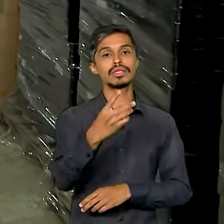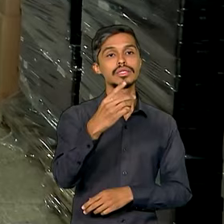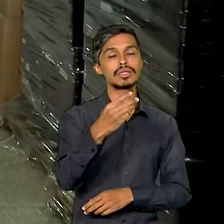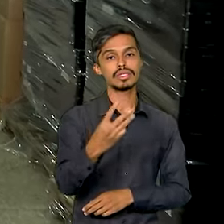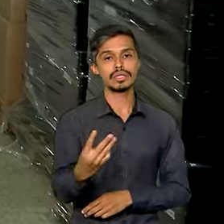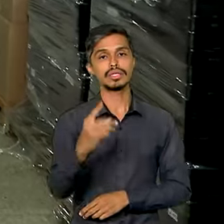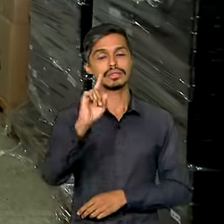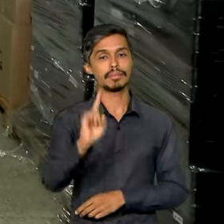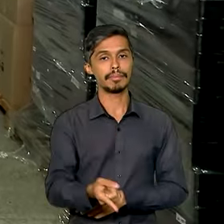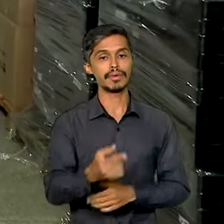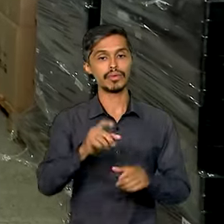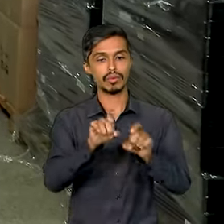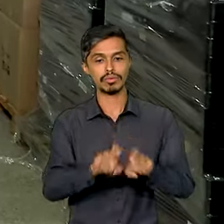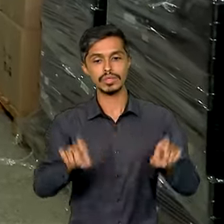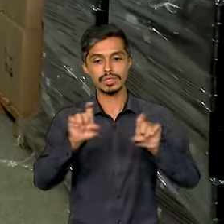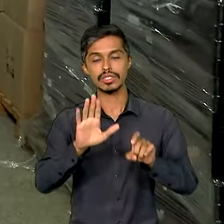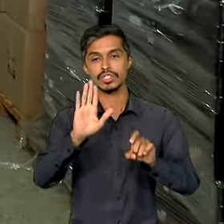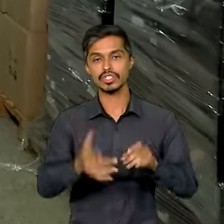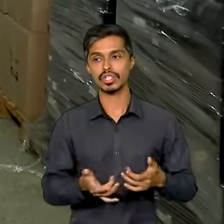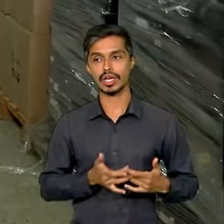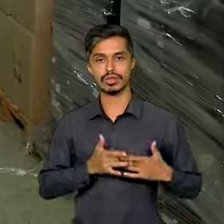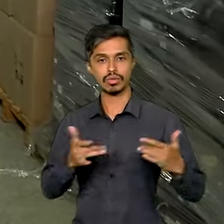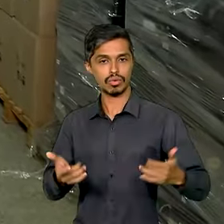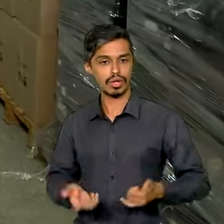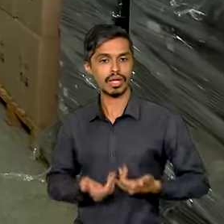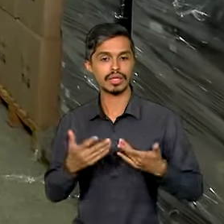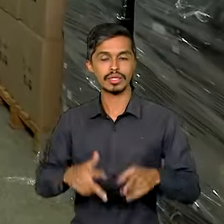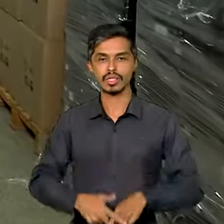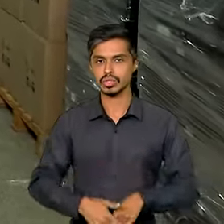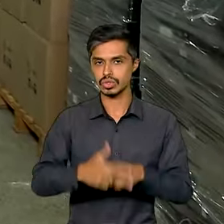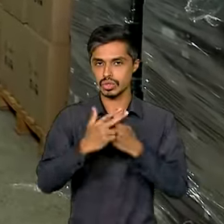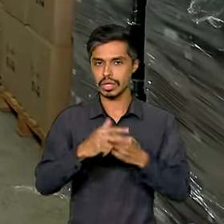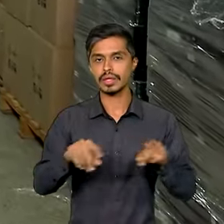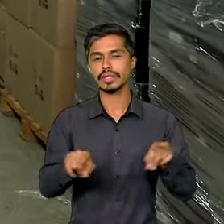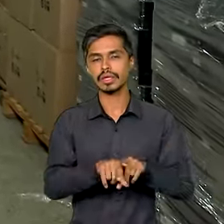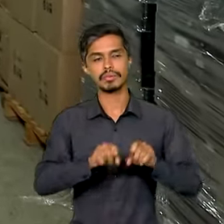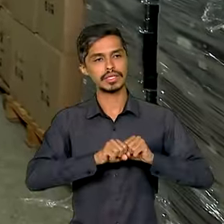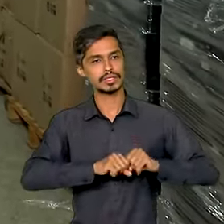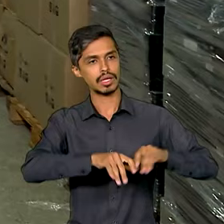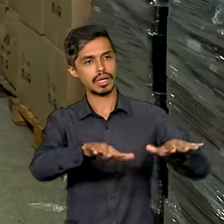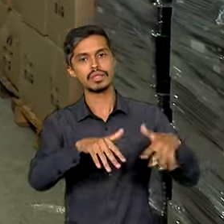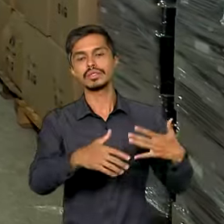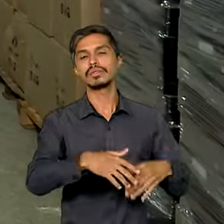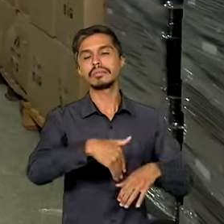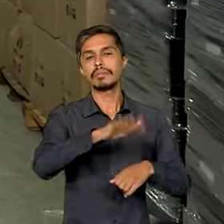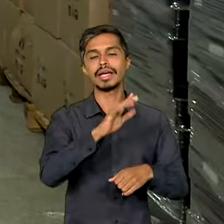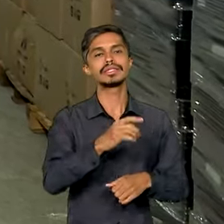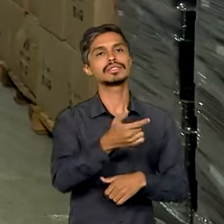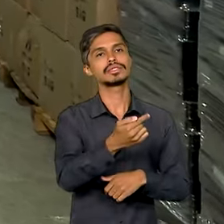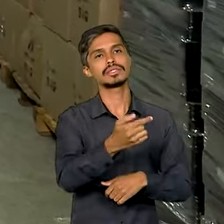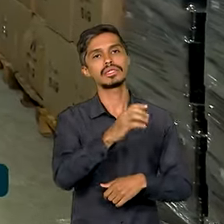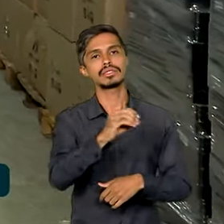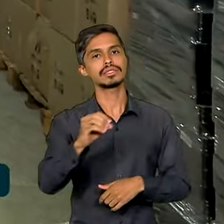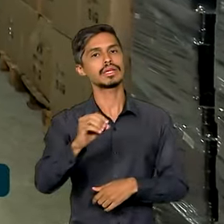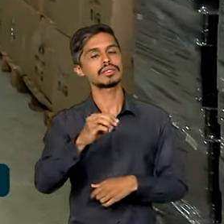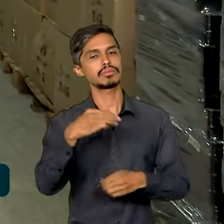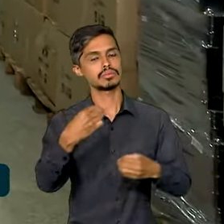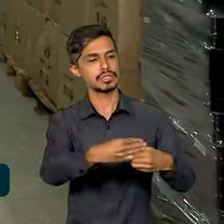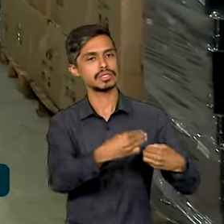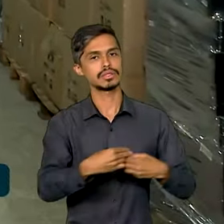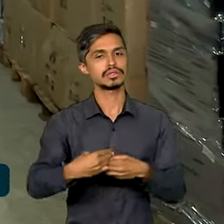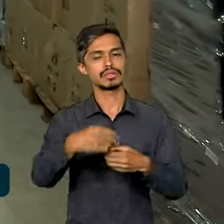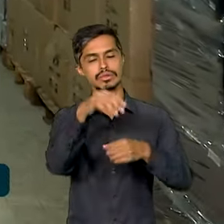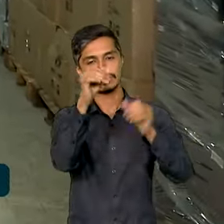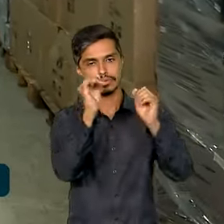computadores já foram doados e recondicionados e distribuídos para mais de 700 municípios